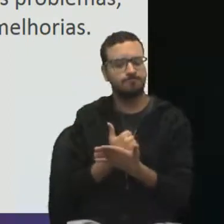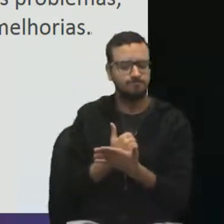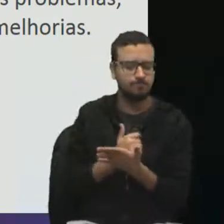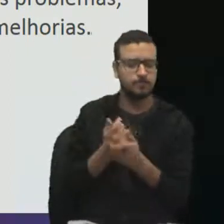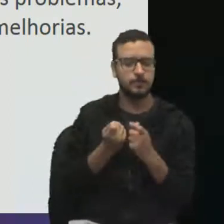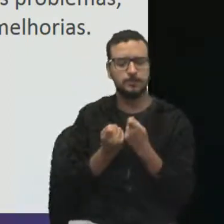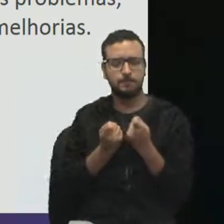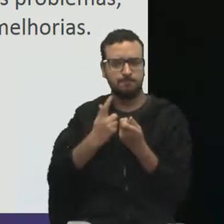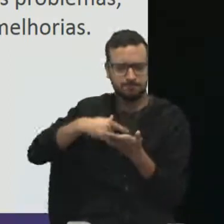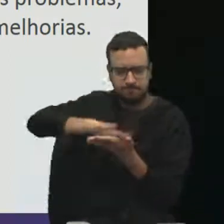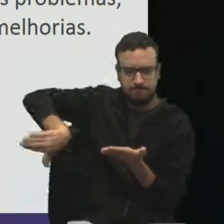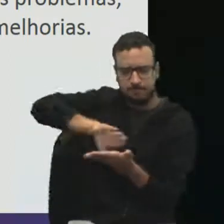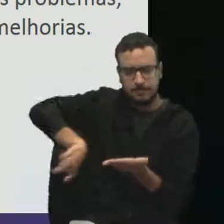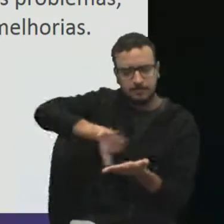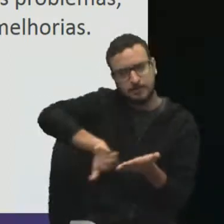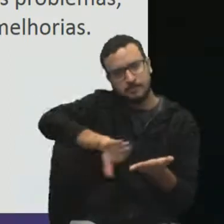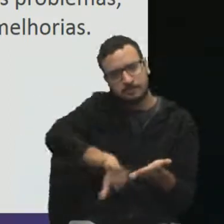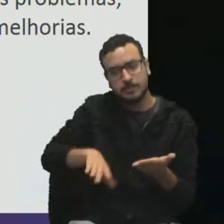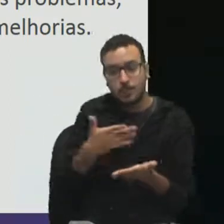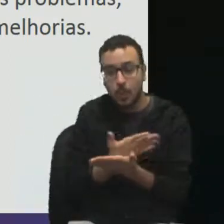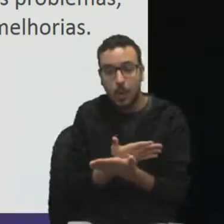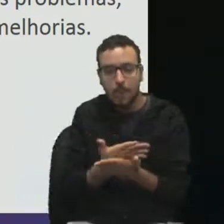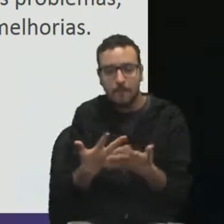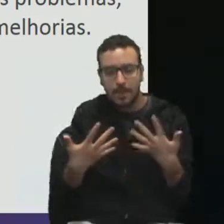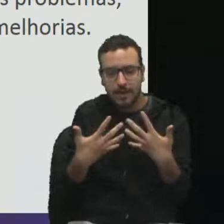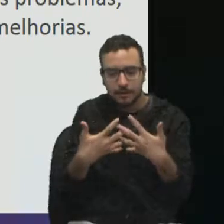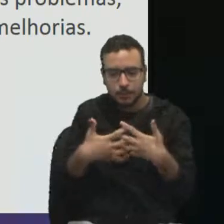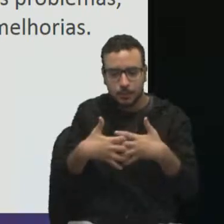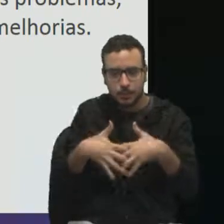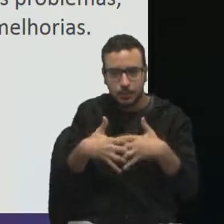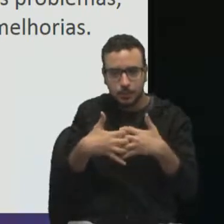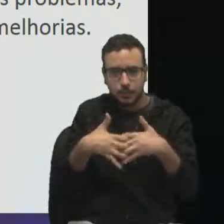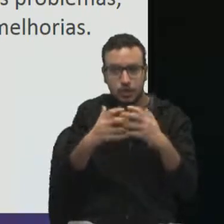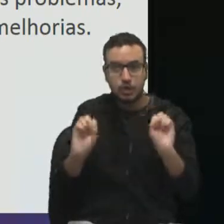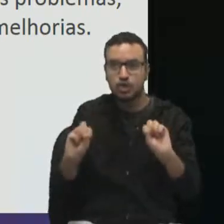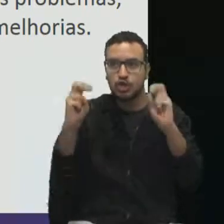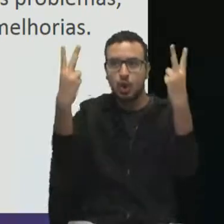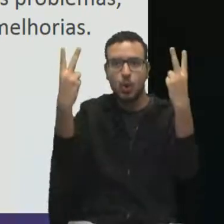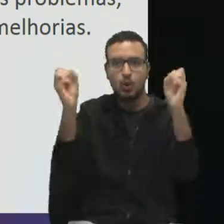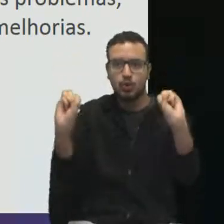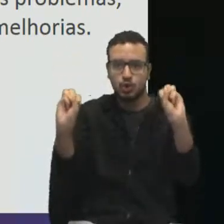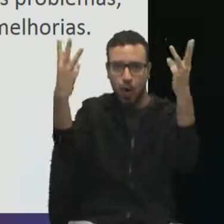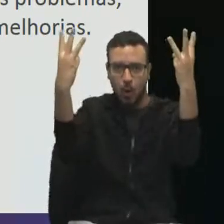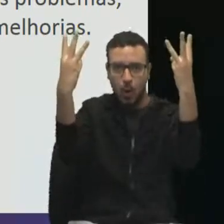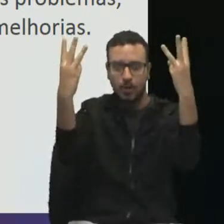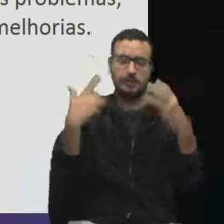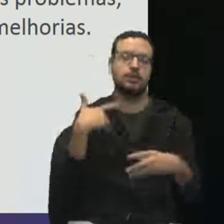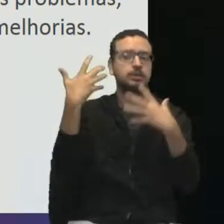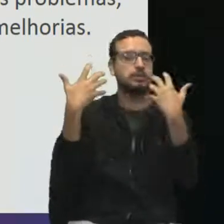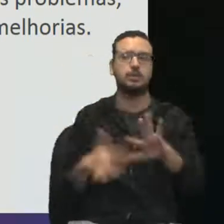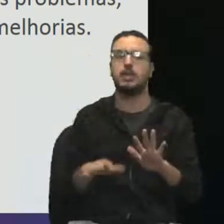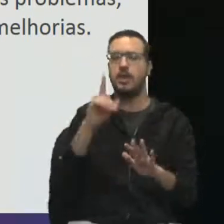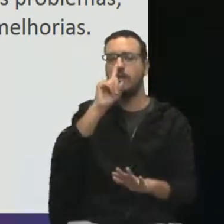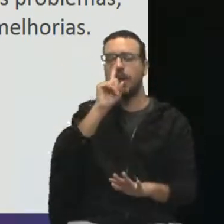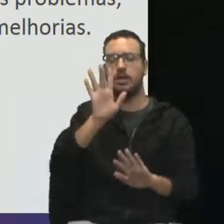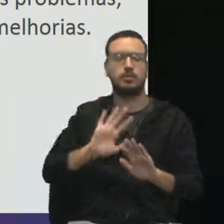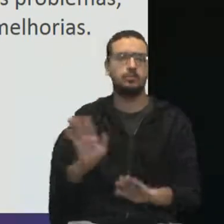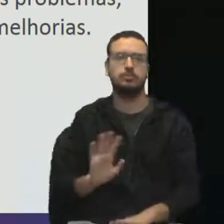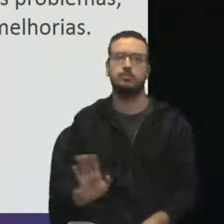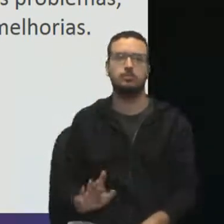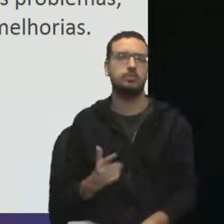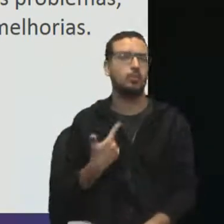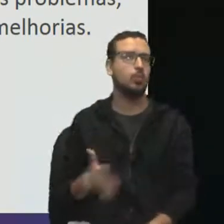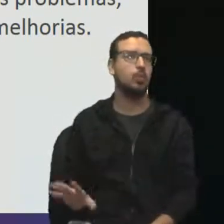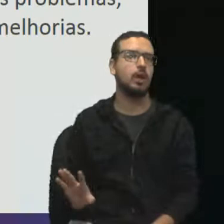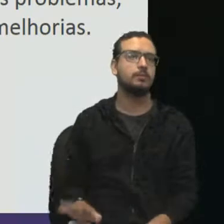eliminando, começou a funcionar, está tendo show, eu não quero mais falha. Eu quero falhas eliminadas. Então, eu